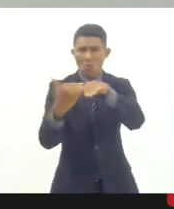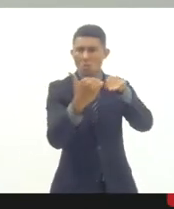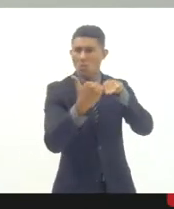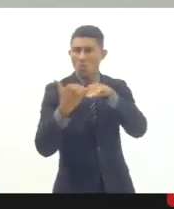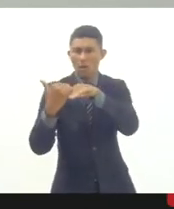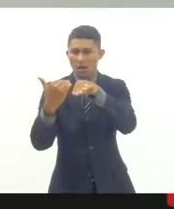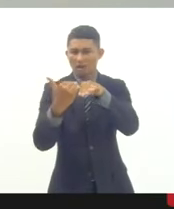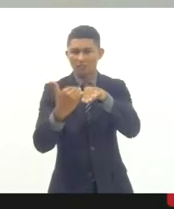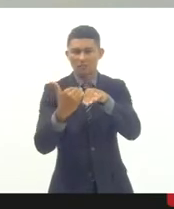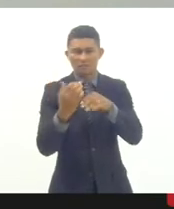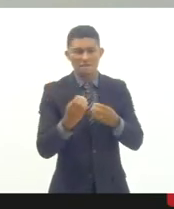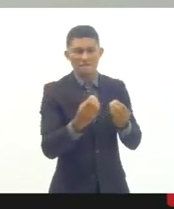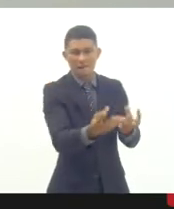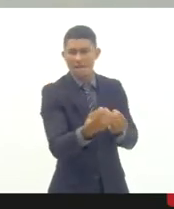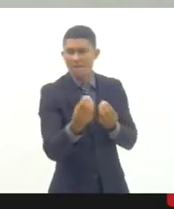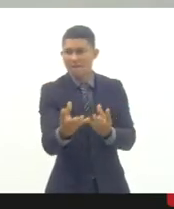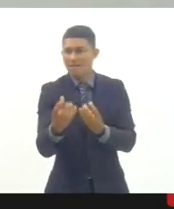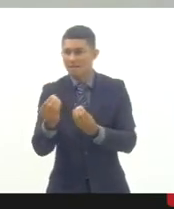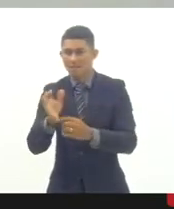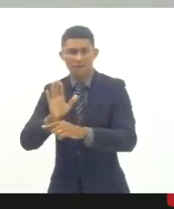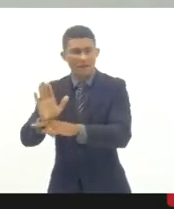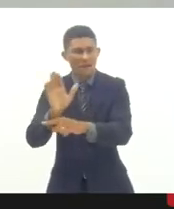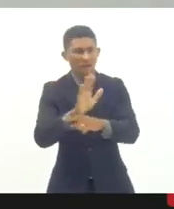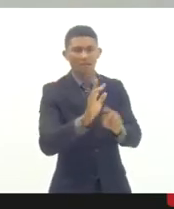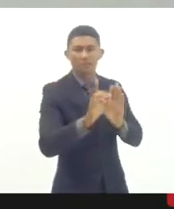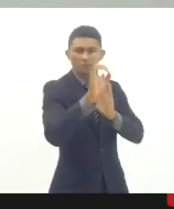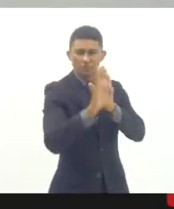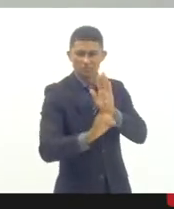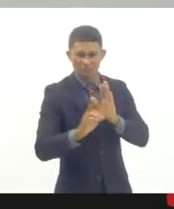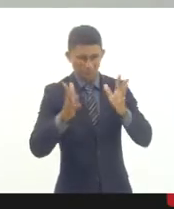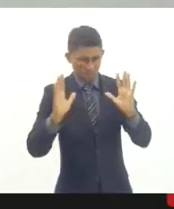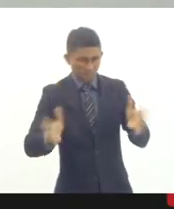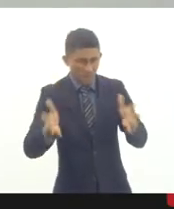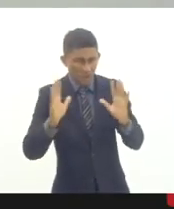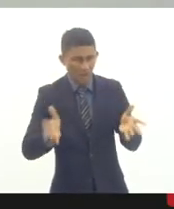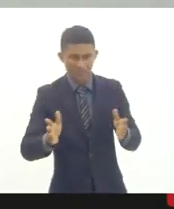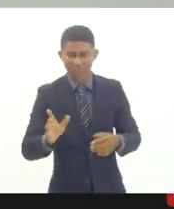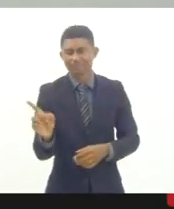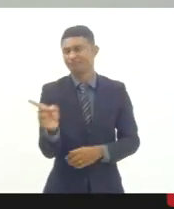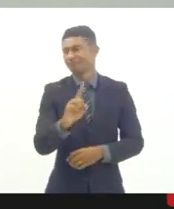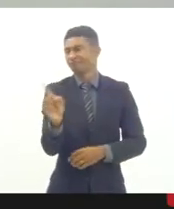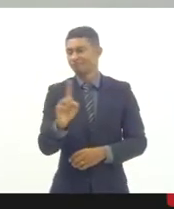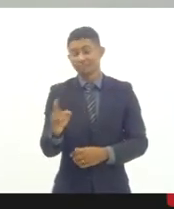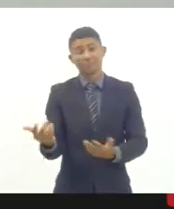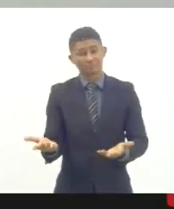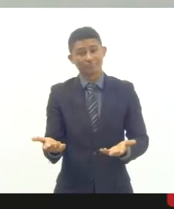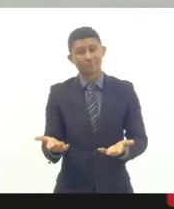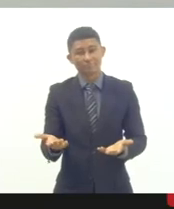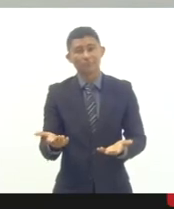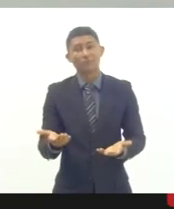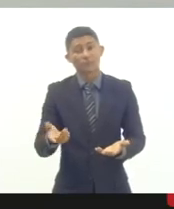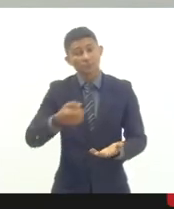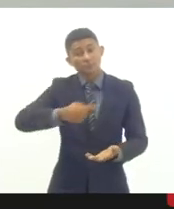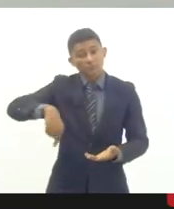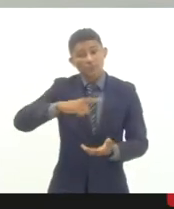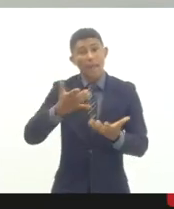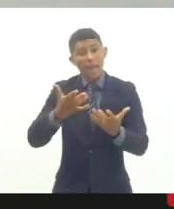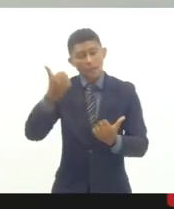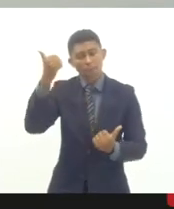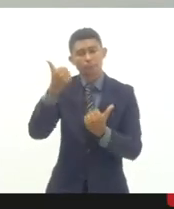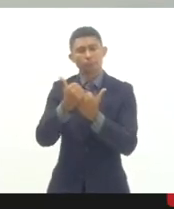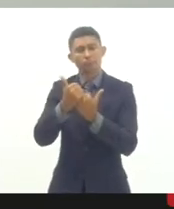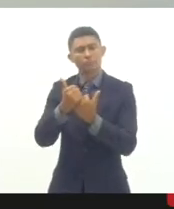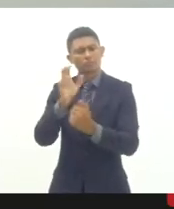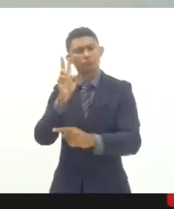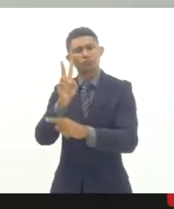oportunidades que são direitos. Então, nós estamos aqui, tenho uma clareza, na defesa dos direitos